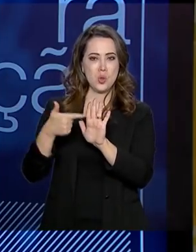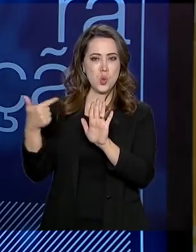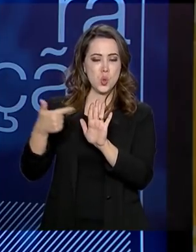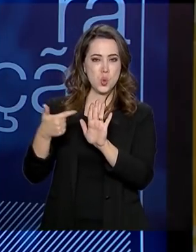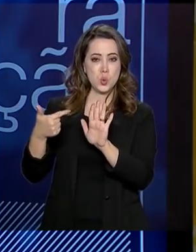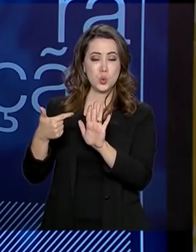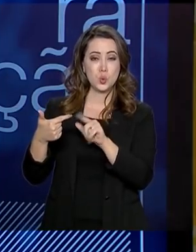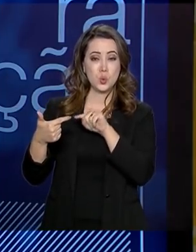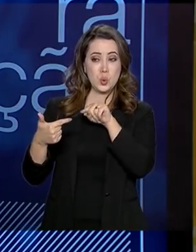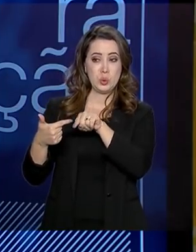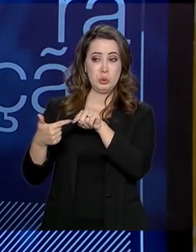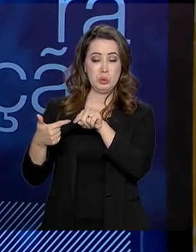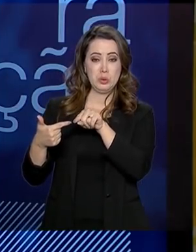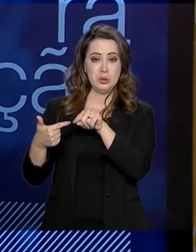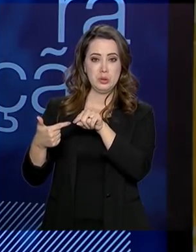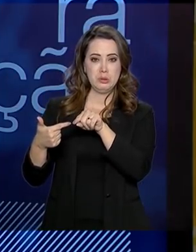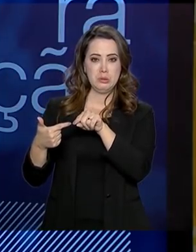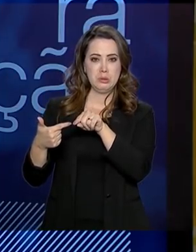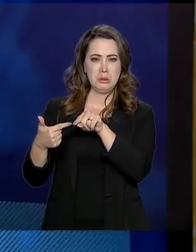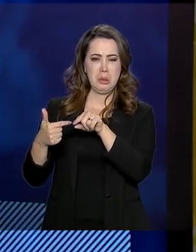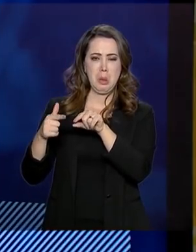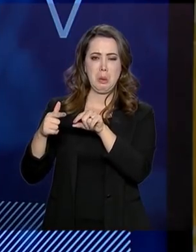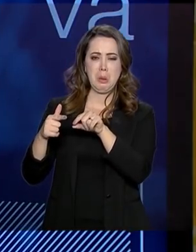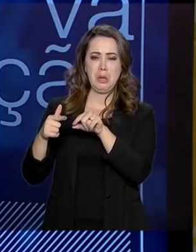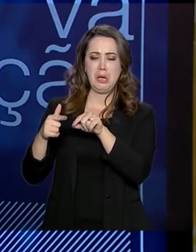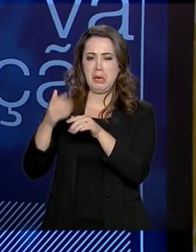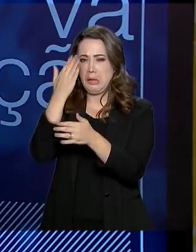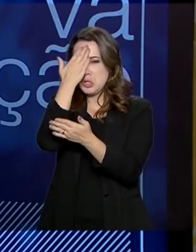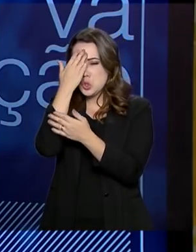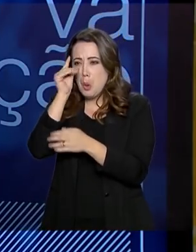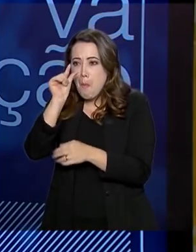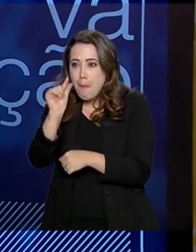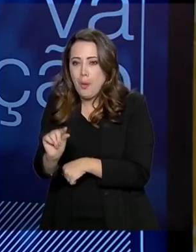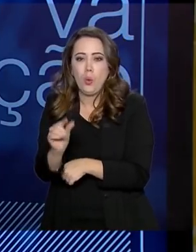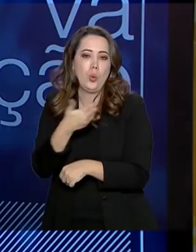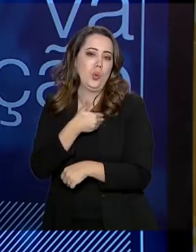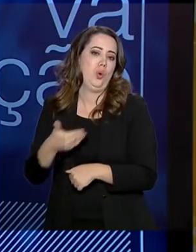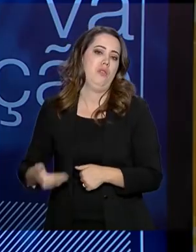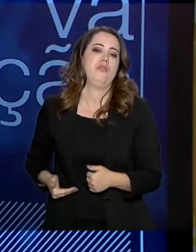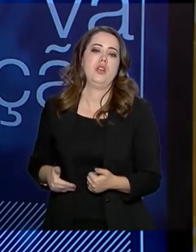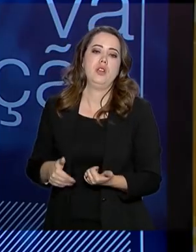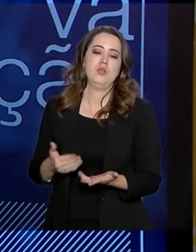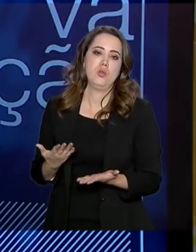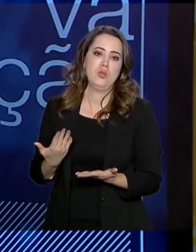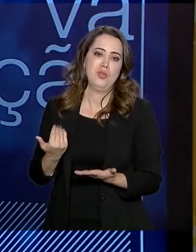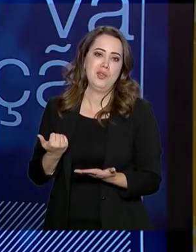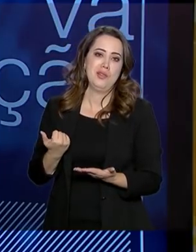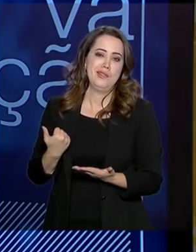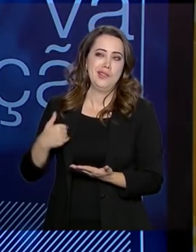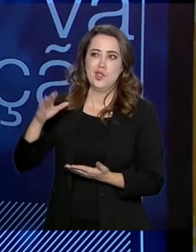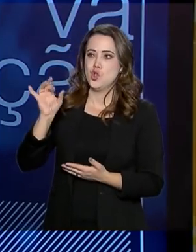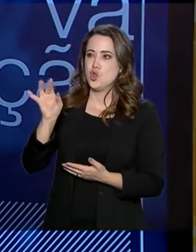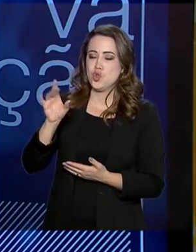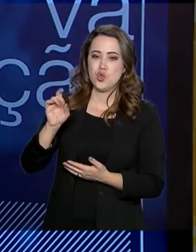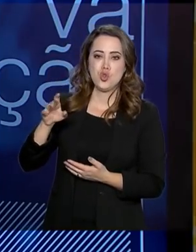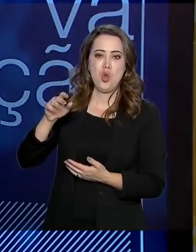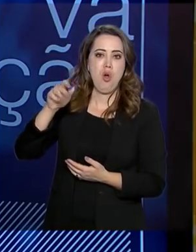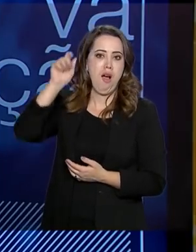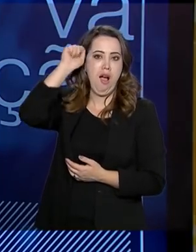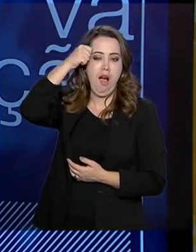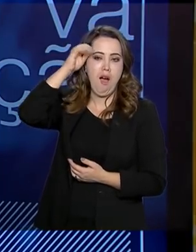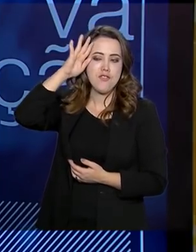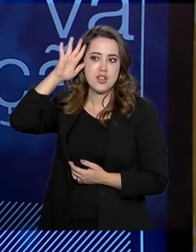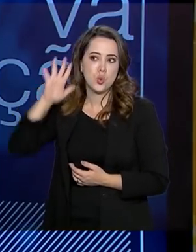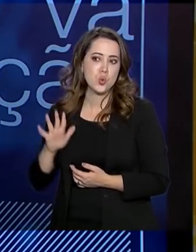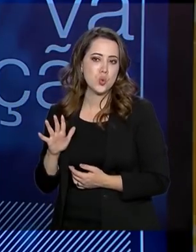em confiança do governo. Ou seja, o brasileiro só ganha do sul-africano. O sul-africano